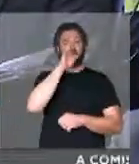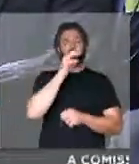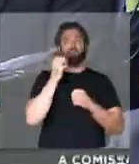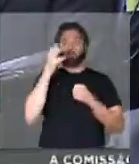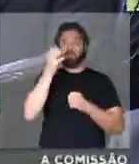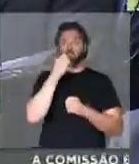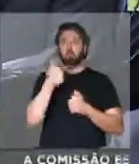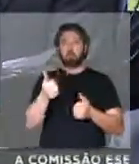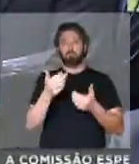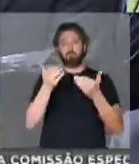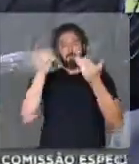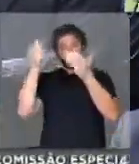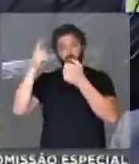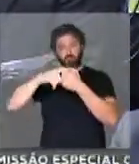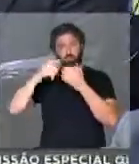boa viagem.